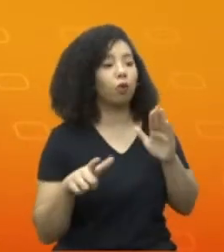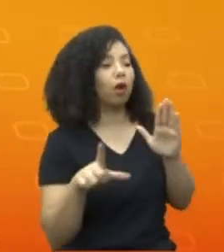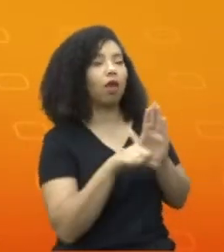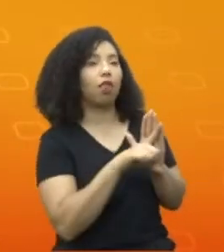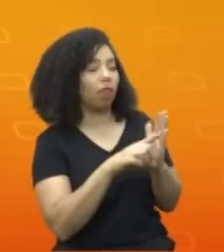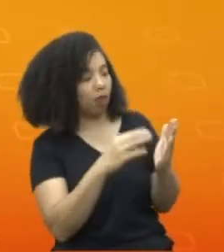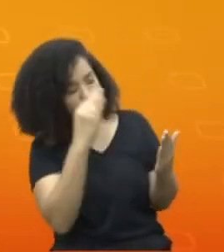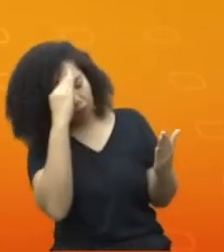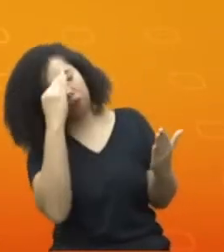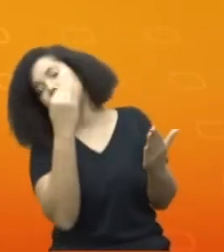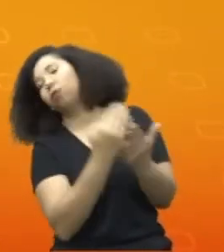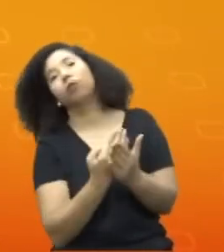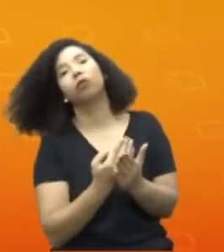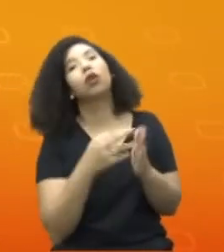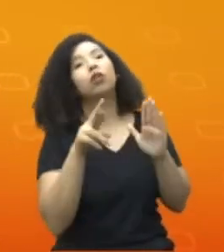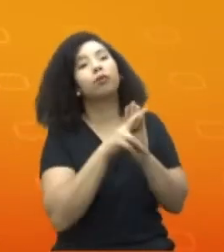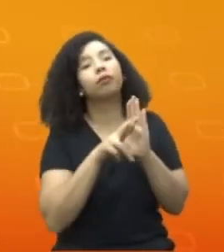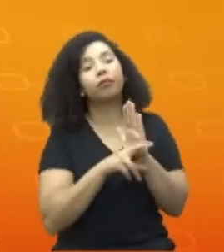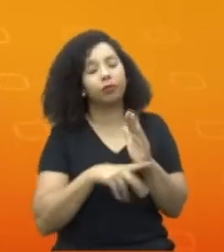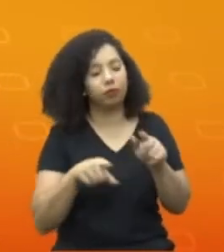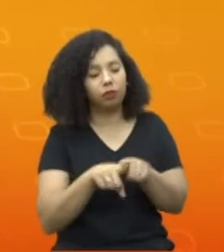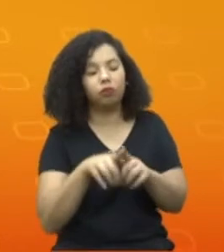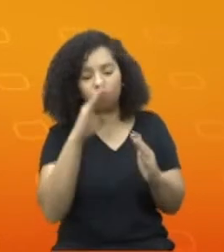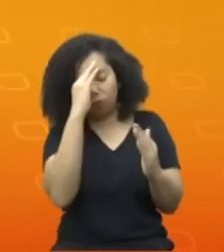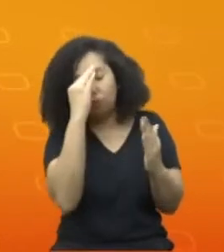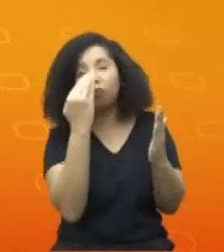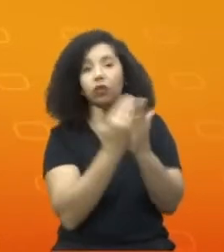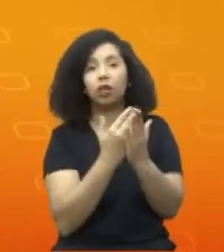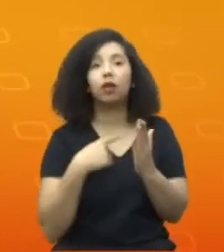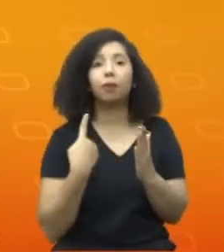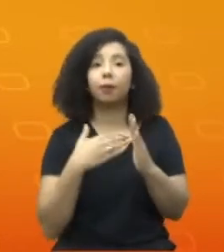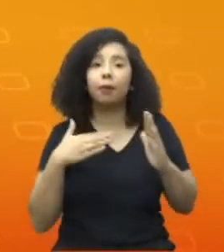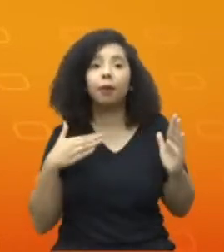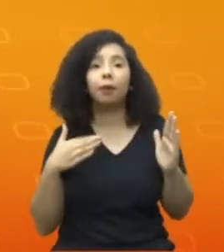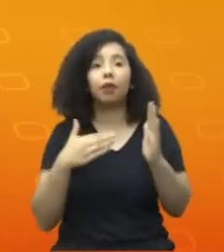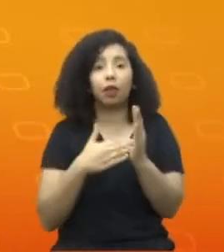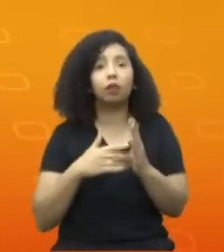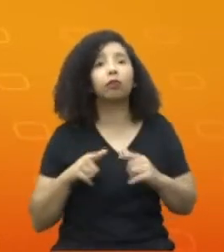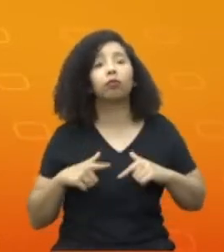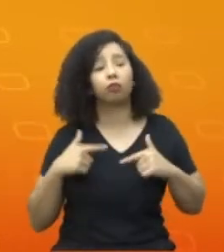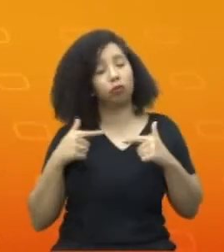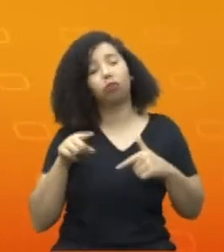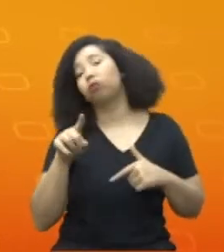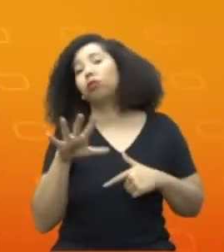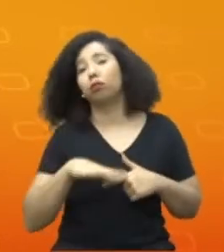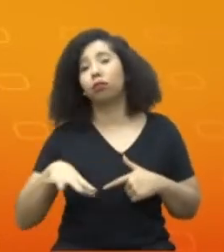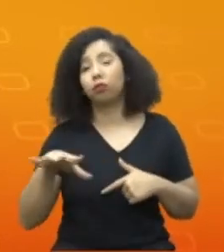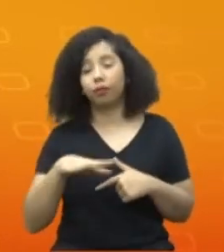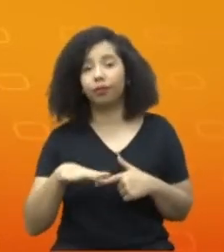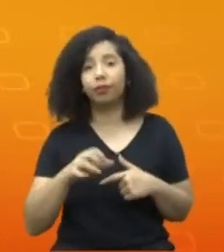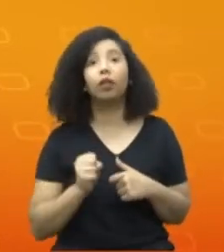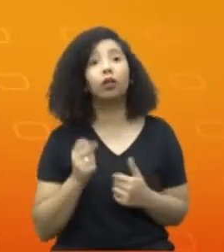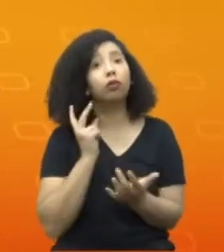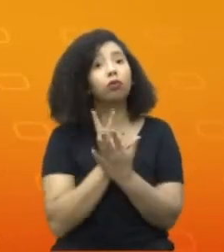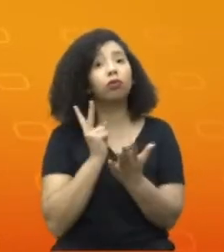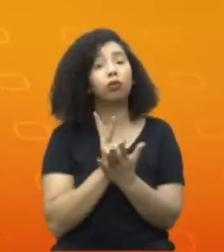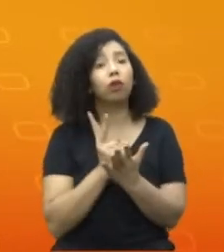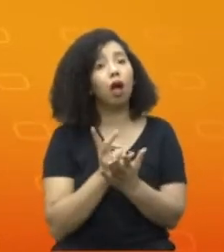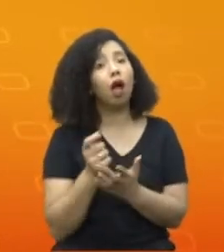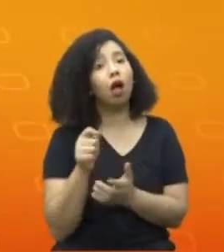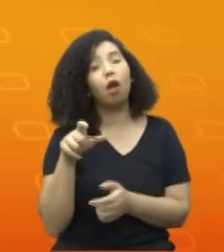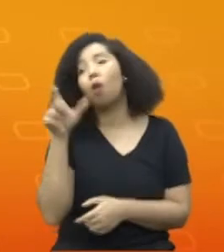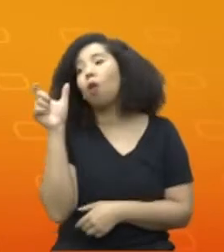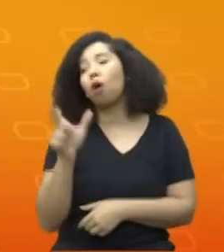portarias, com normas, normas jurídicas que vão limitar a atuação deste e daquele setor, preservando o modelo de